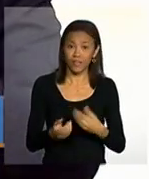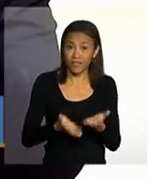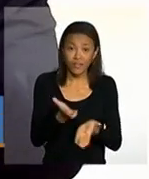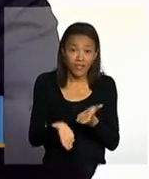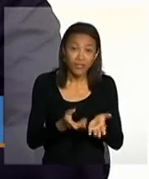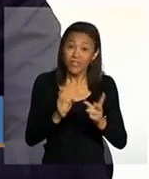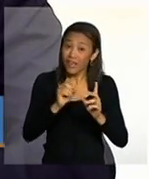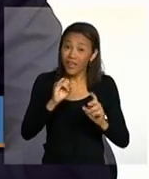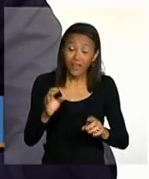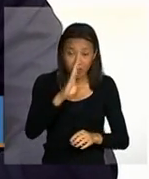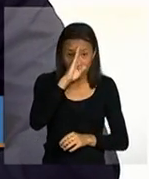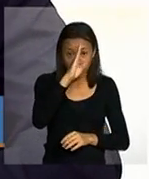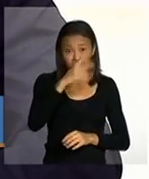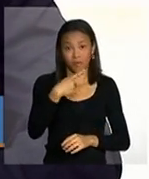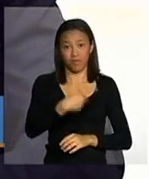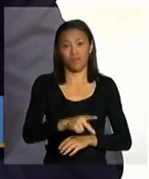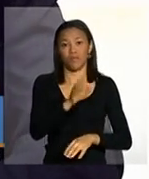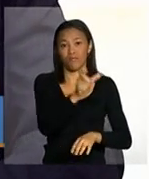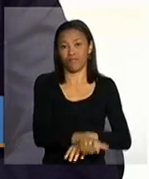para o seu desenvolvimento.